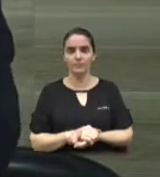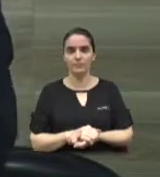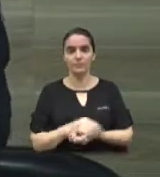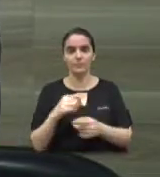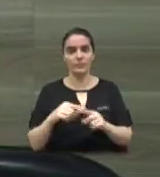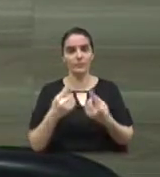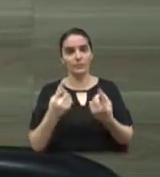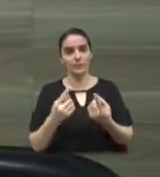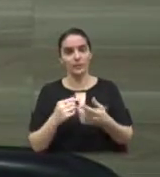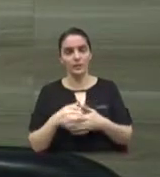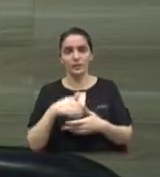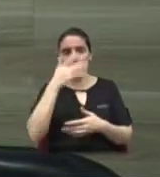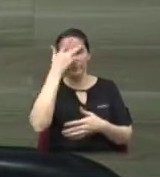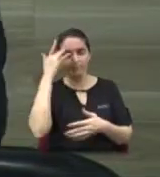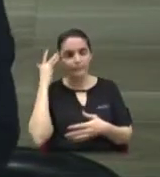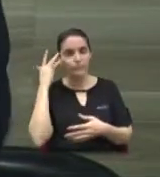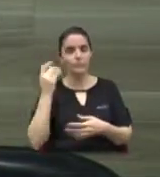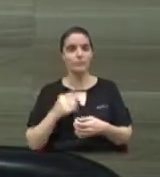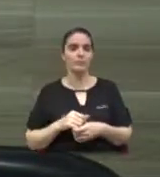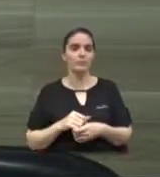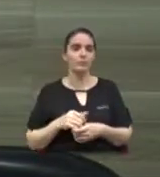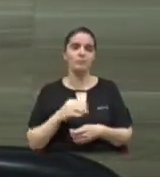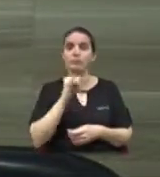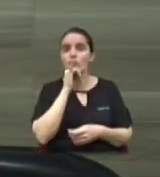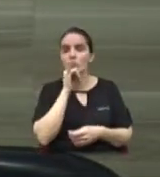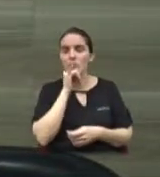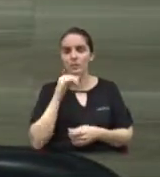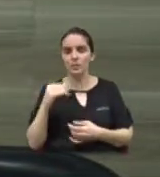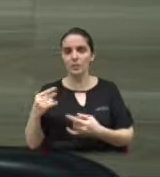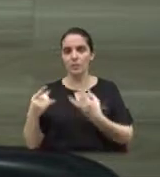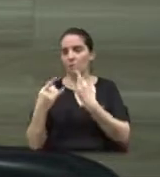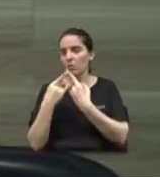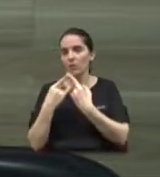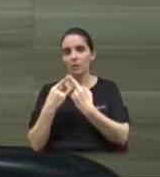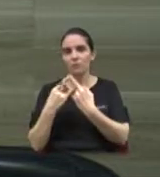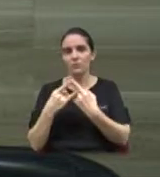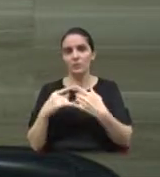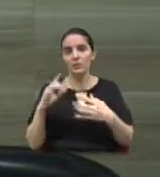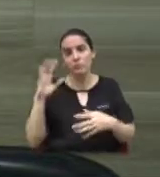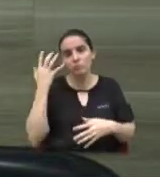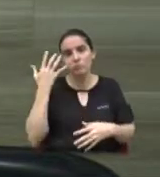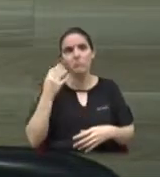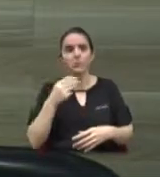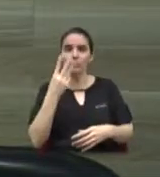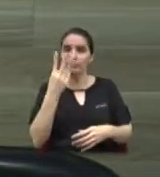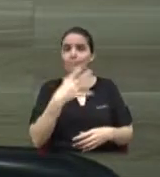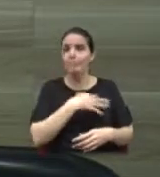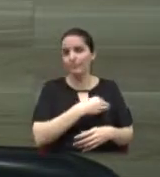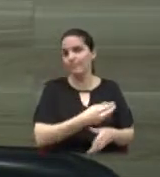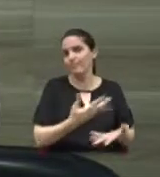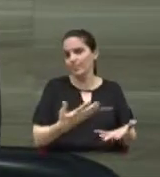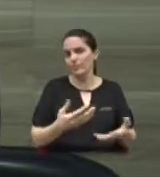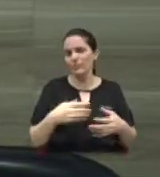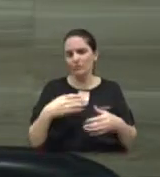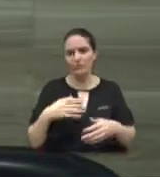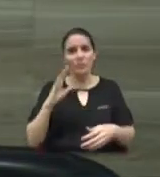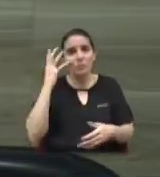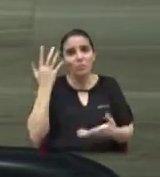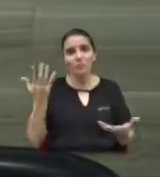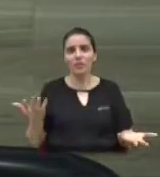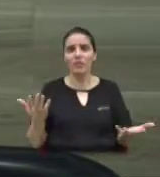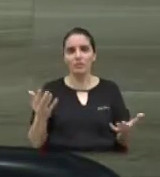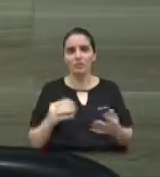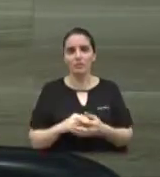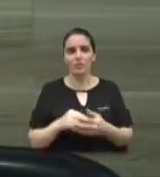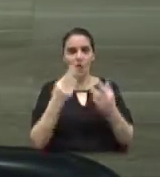de acabar tendo um terceiro filho. Quanto à questão religiosa, pastor Nilton, achei muito prudente, muito inteligente e sábio